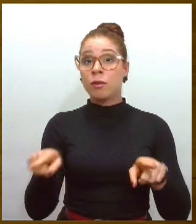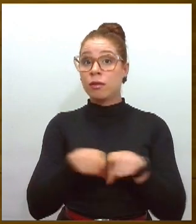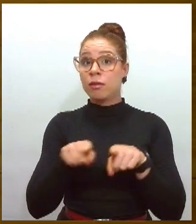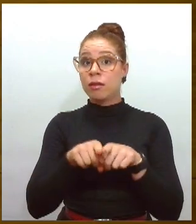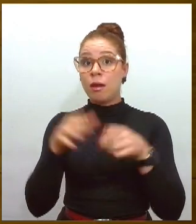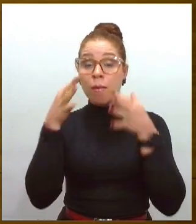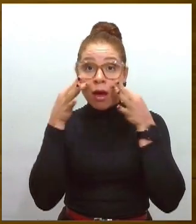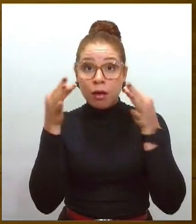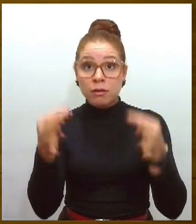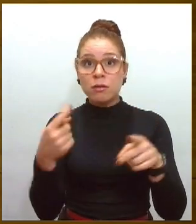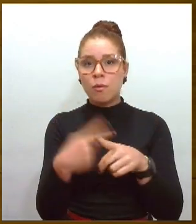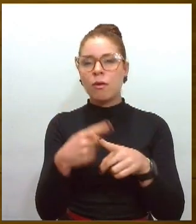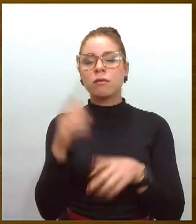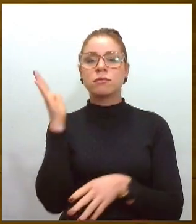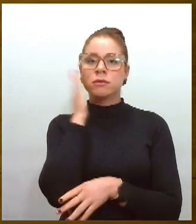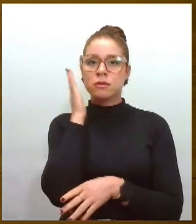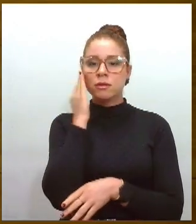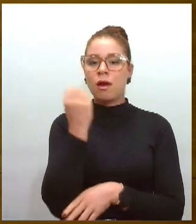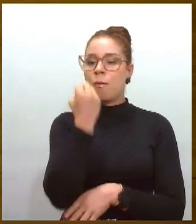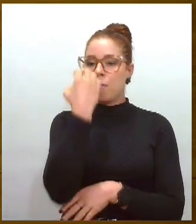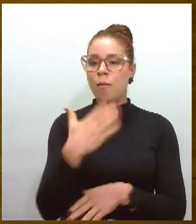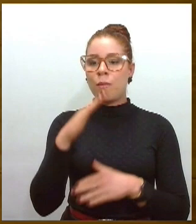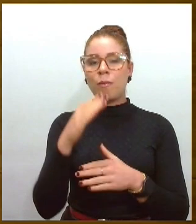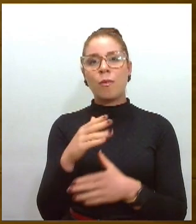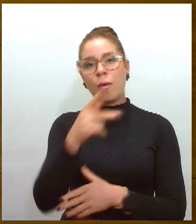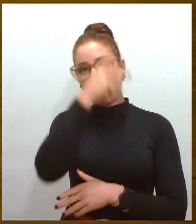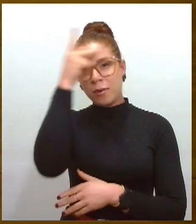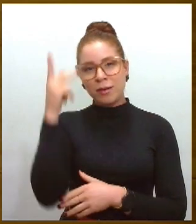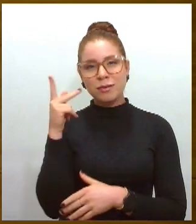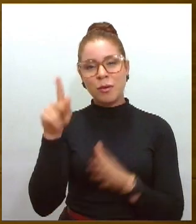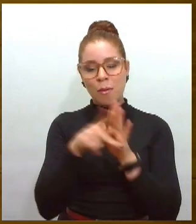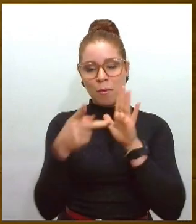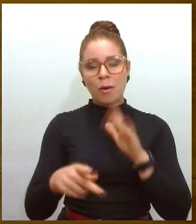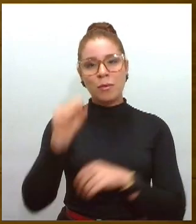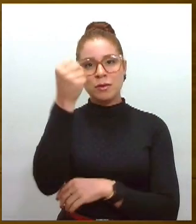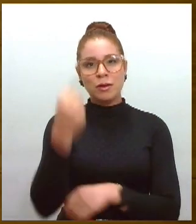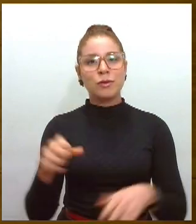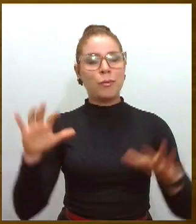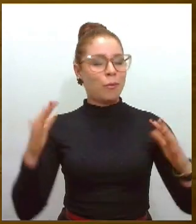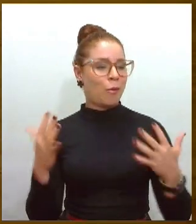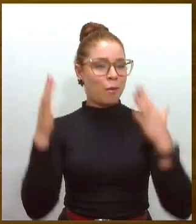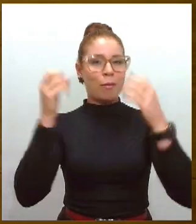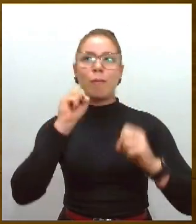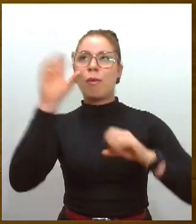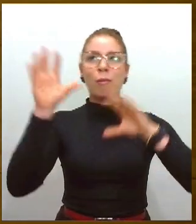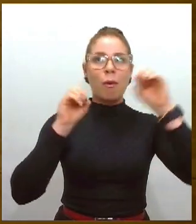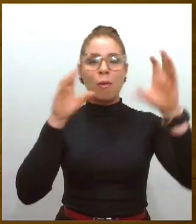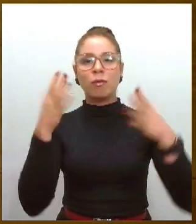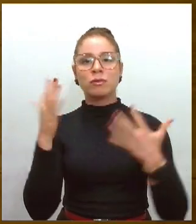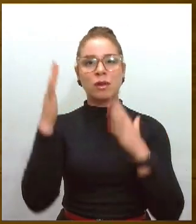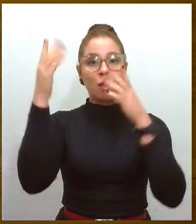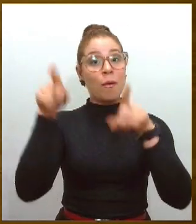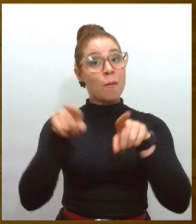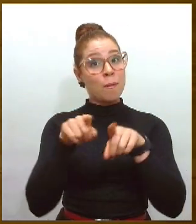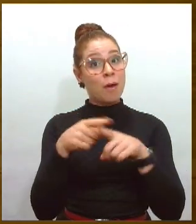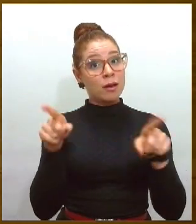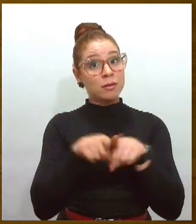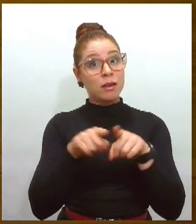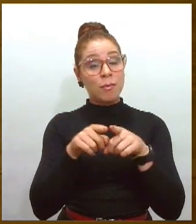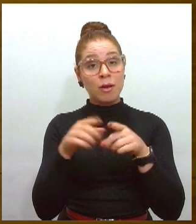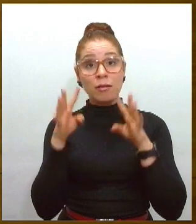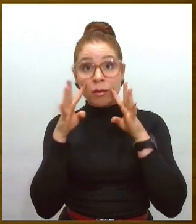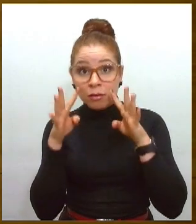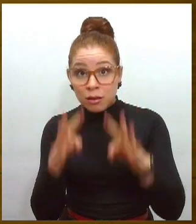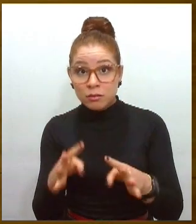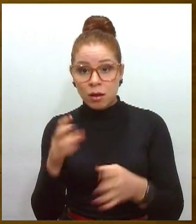que como bom sergipano, como bom nordestino, gosta de comemorar com fogos, com celebração. Mas isso é bom ficar atento até na hora da compra e manuseio,